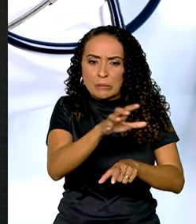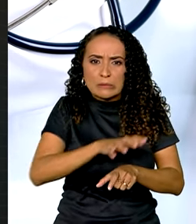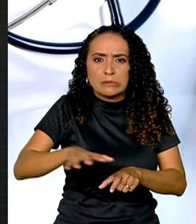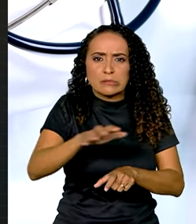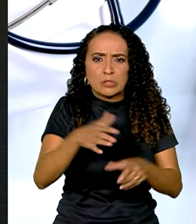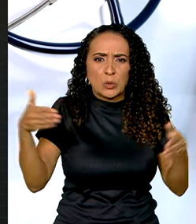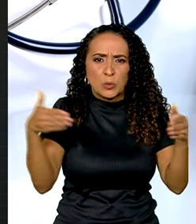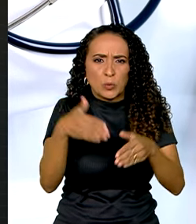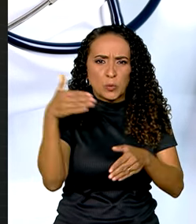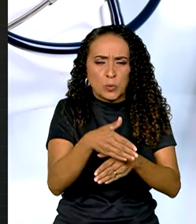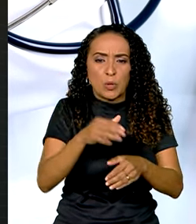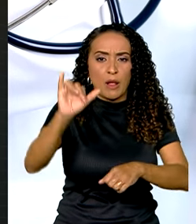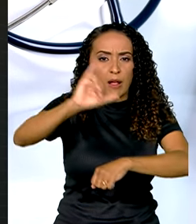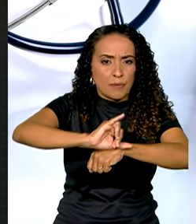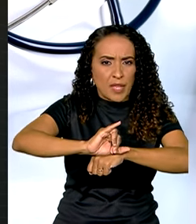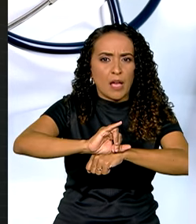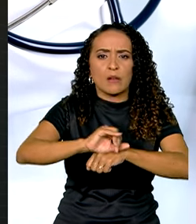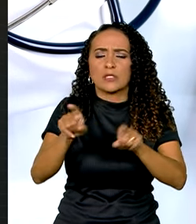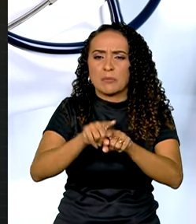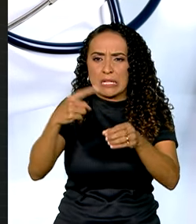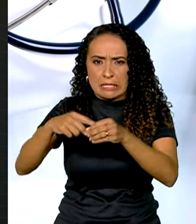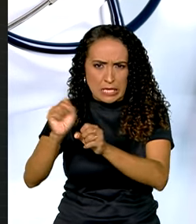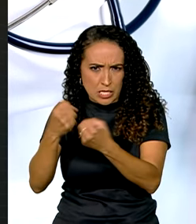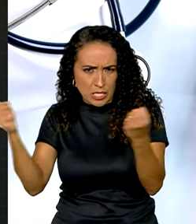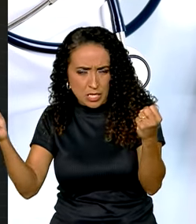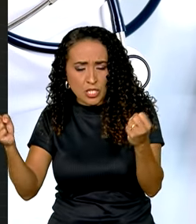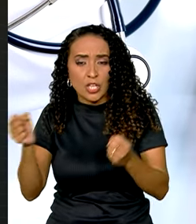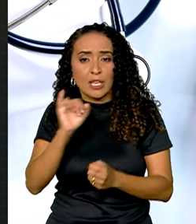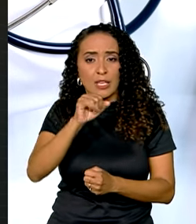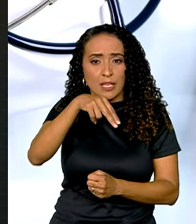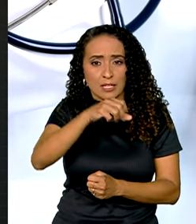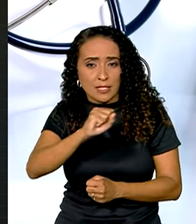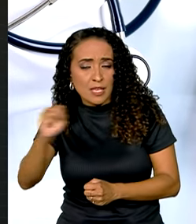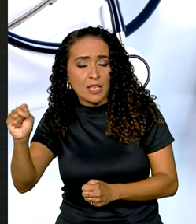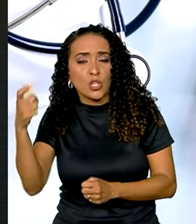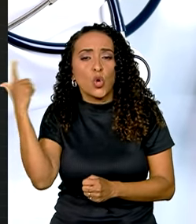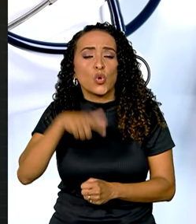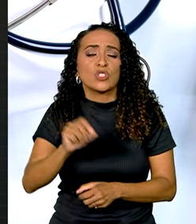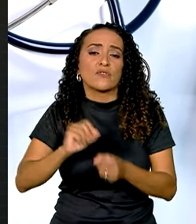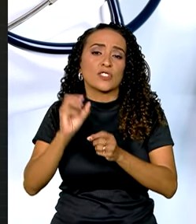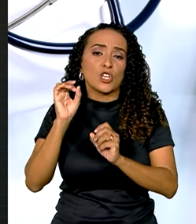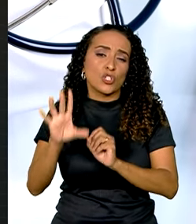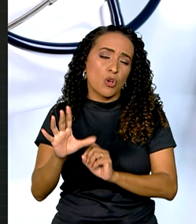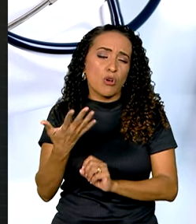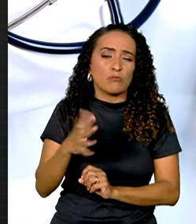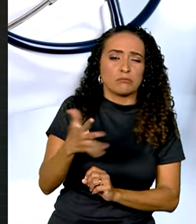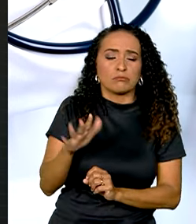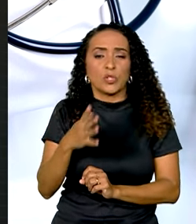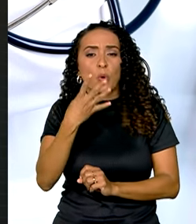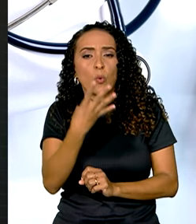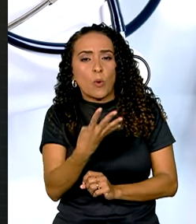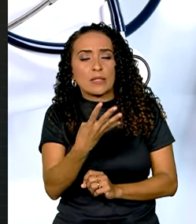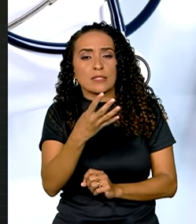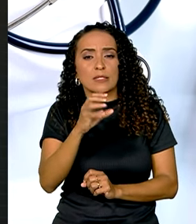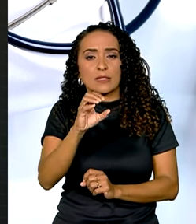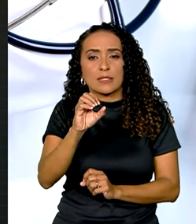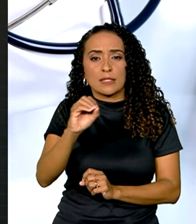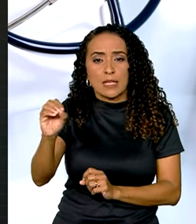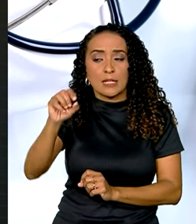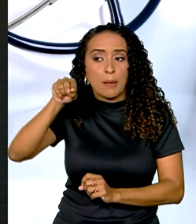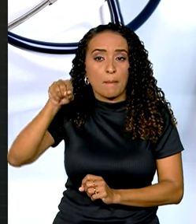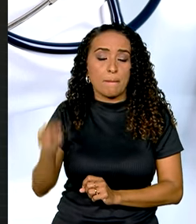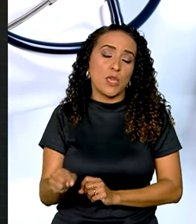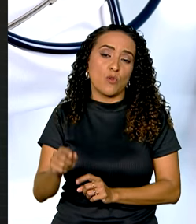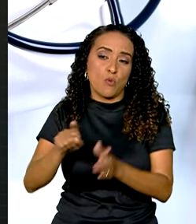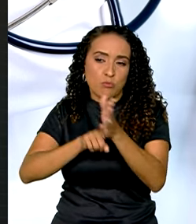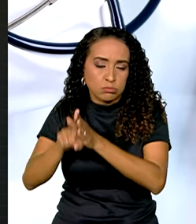desses profissionais nas capitais e grandes cidades, o INSS consegue realizar em média 400 mil perícias